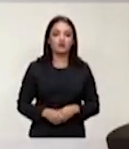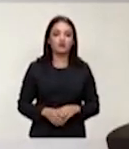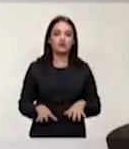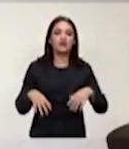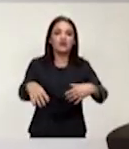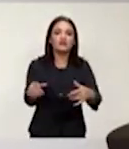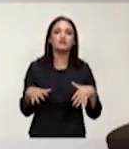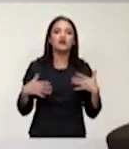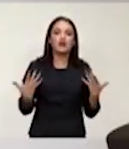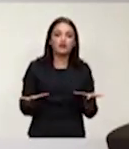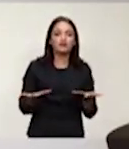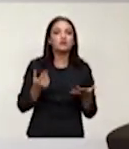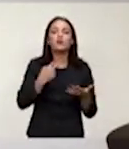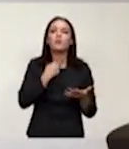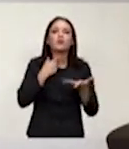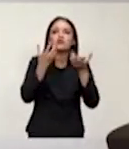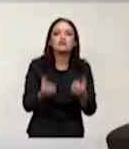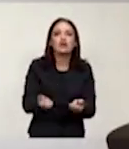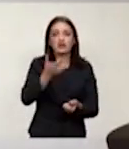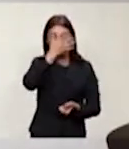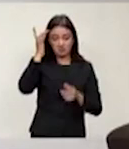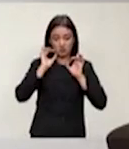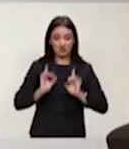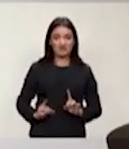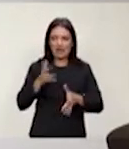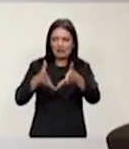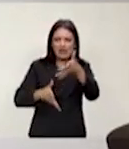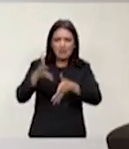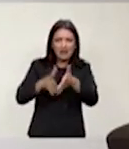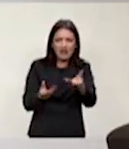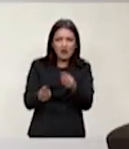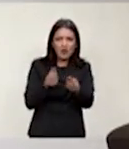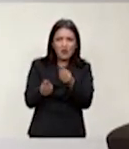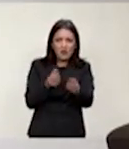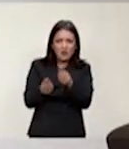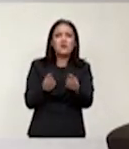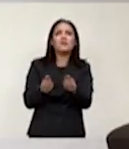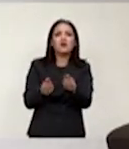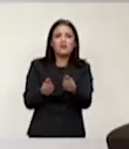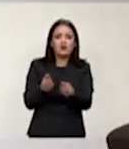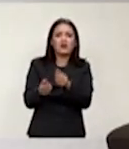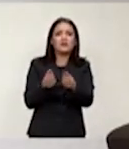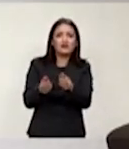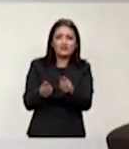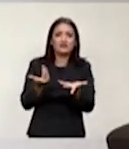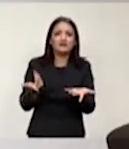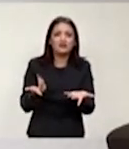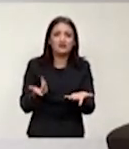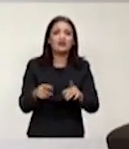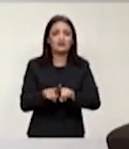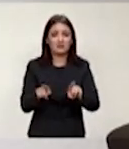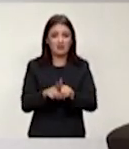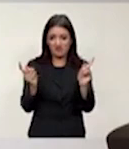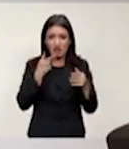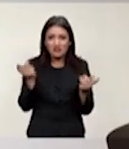educação diga que as pessoas com deficiência atrapalham e que a convivência com nós é impossível.